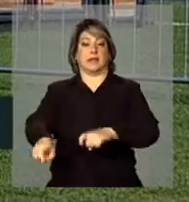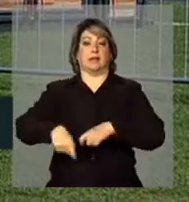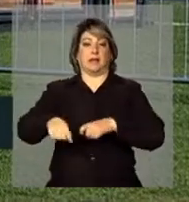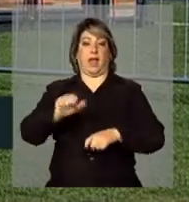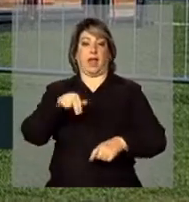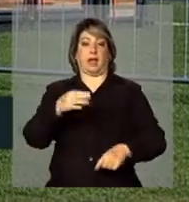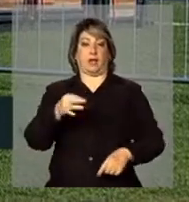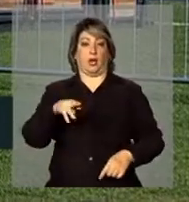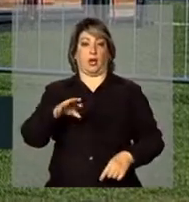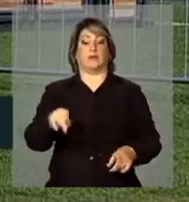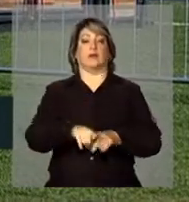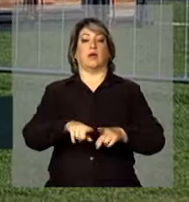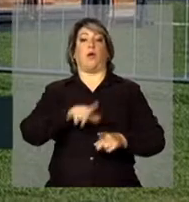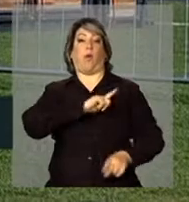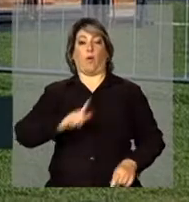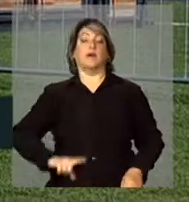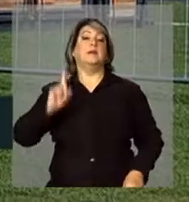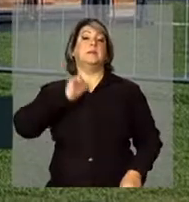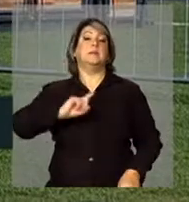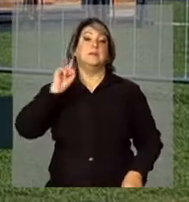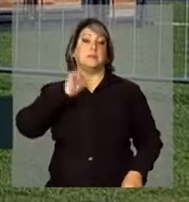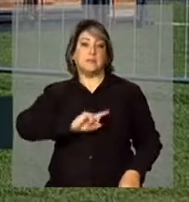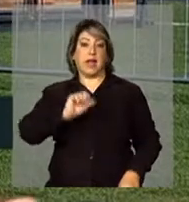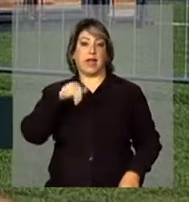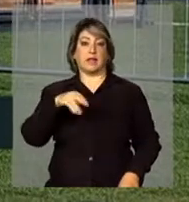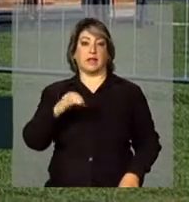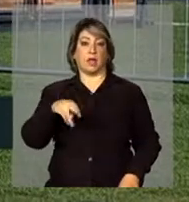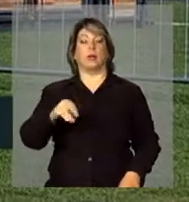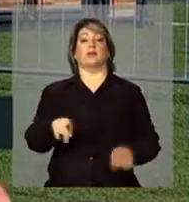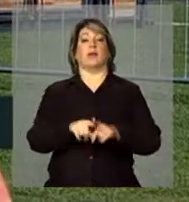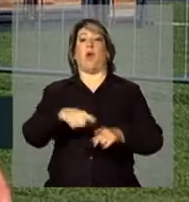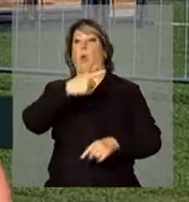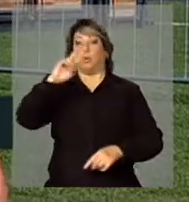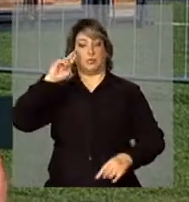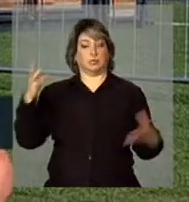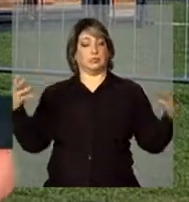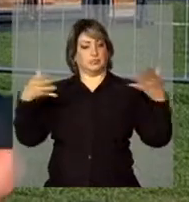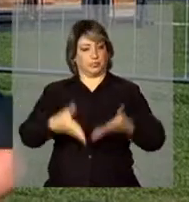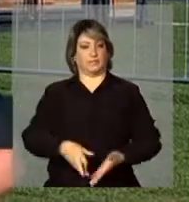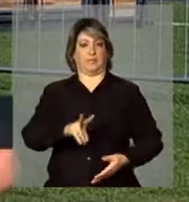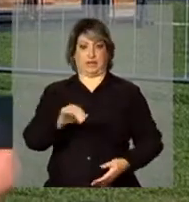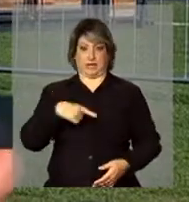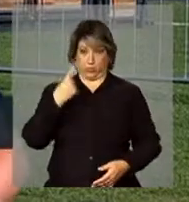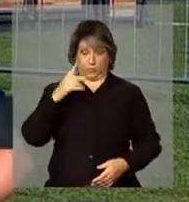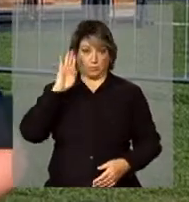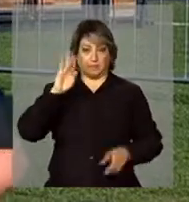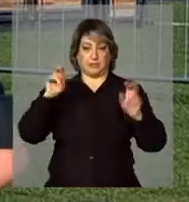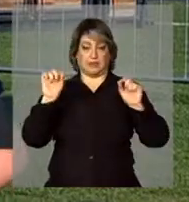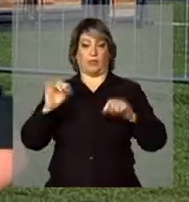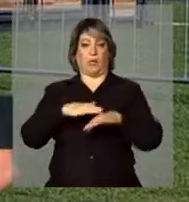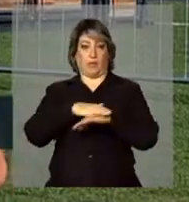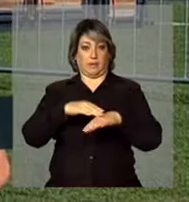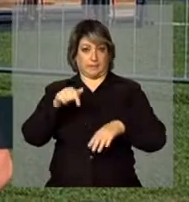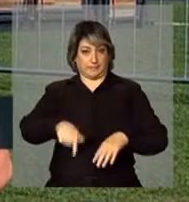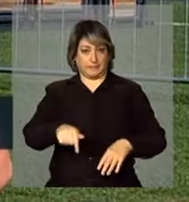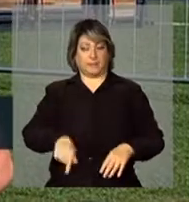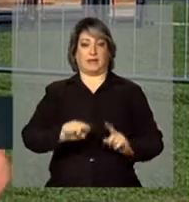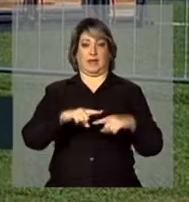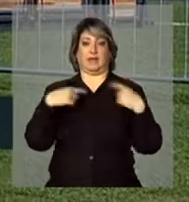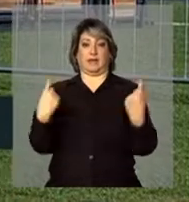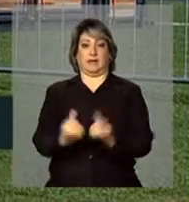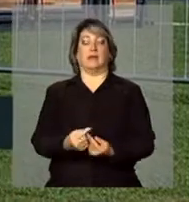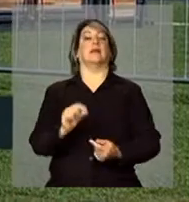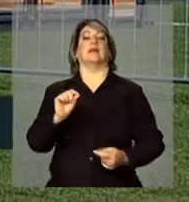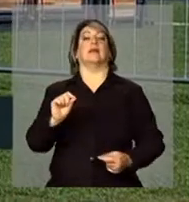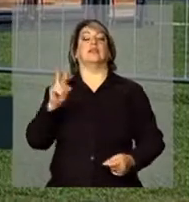Andrade, além do governador de Minas Gerais, Antônio Anastasia, entre outras autoridades. Um dos assuntos que vai ser abordado aqui durante o evento